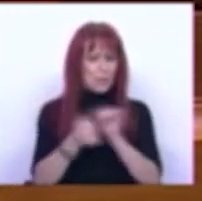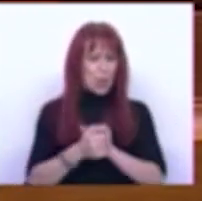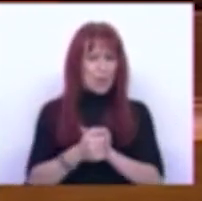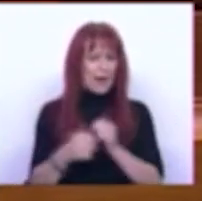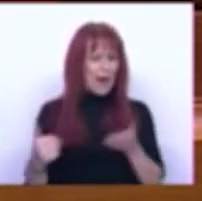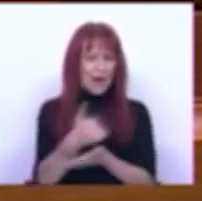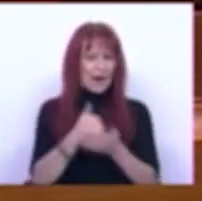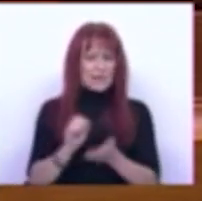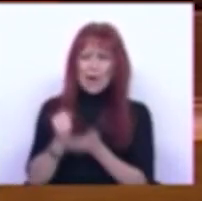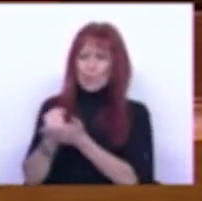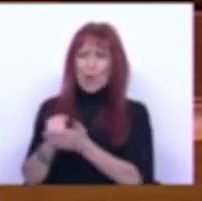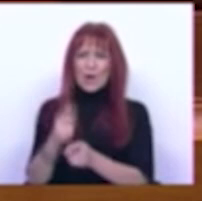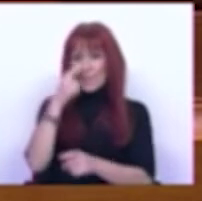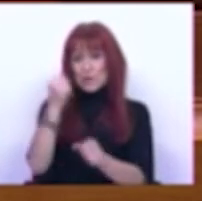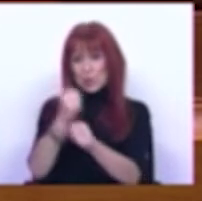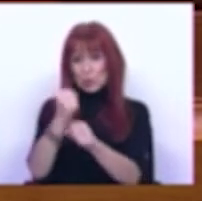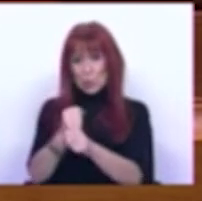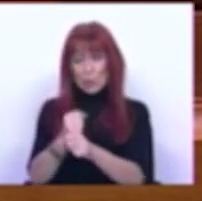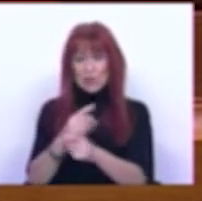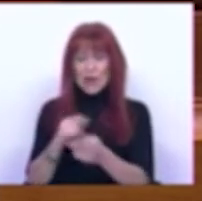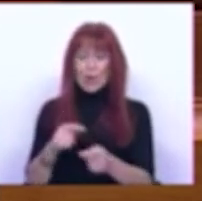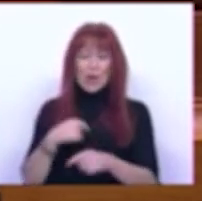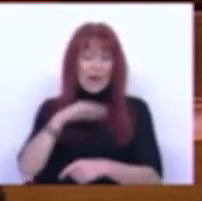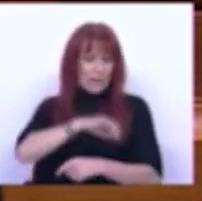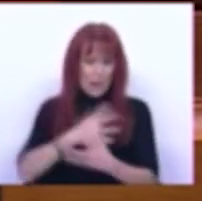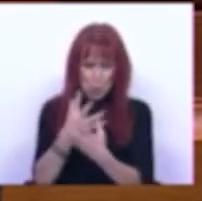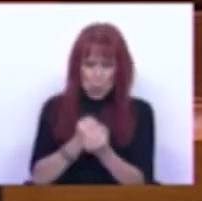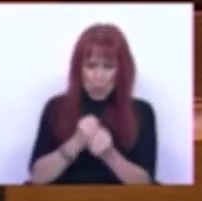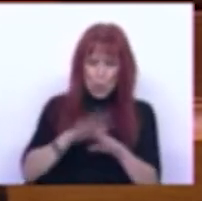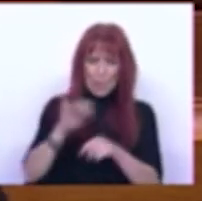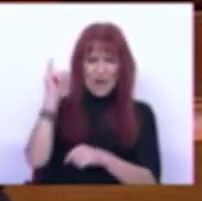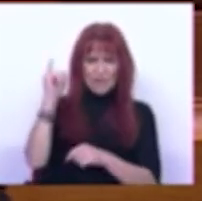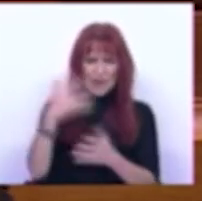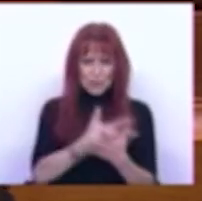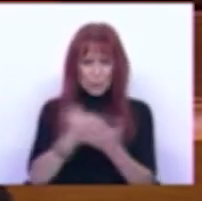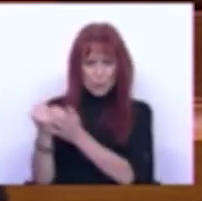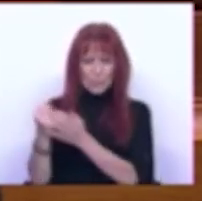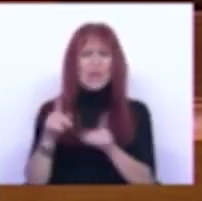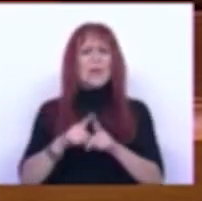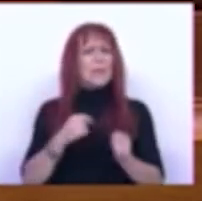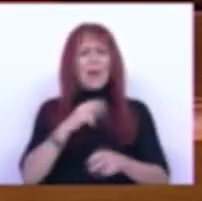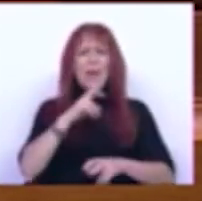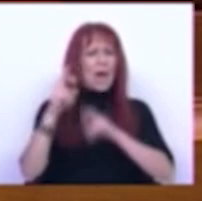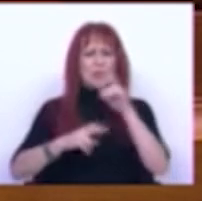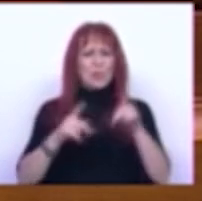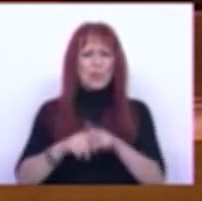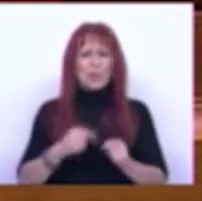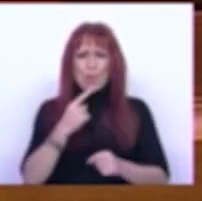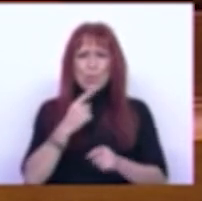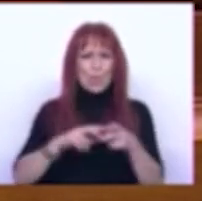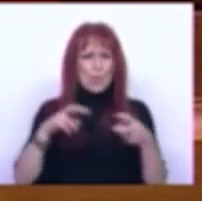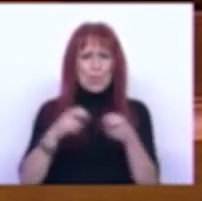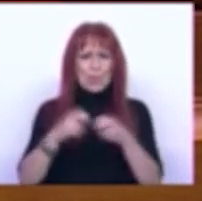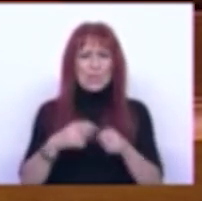essa receita para apoiar quem trabalha e vê o salário comido pela inflação nem mesmo para responder aos enormes